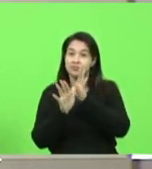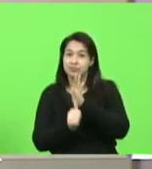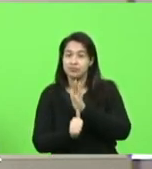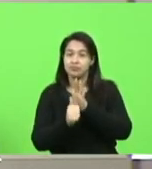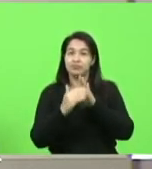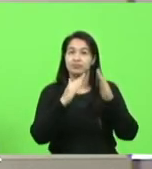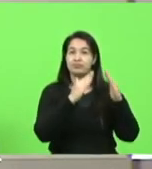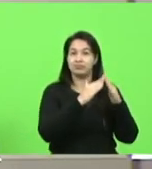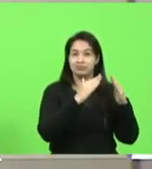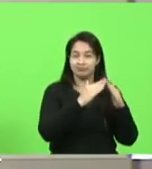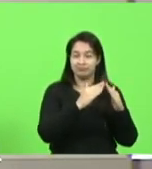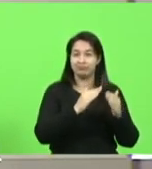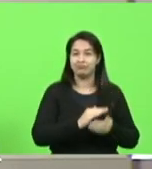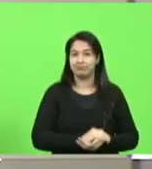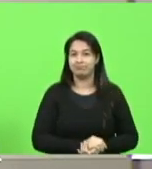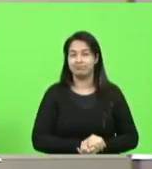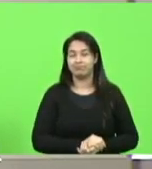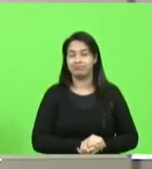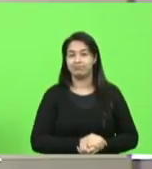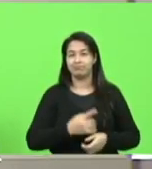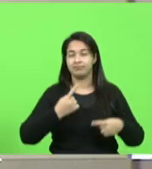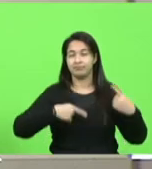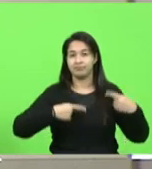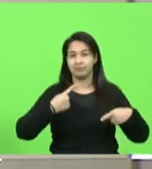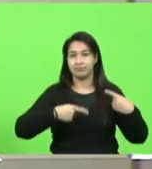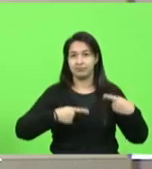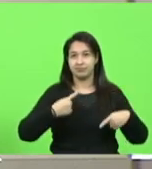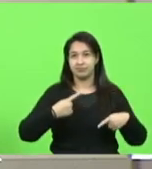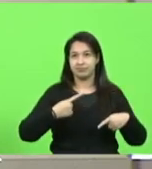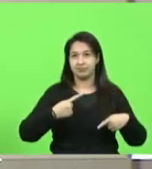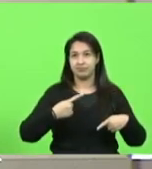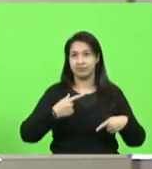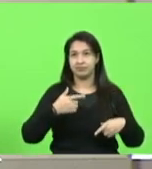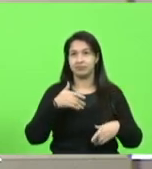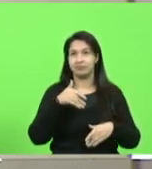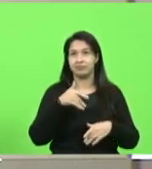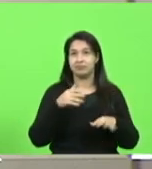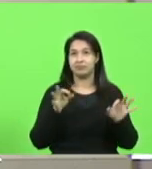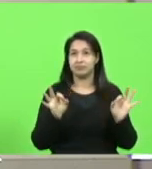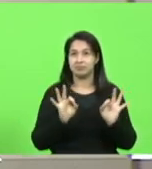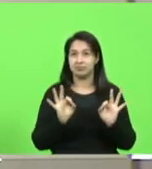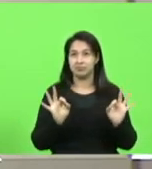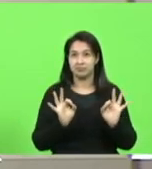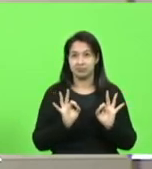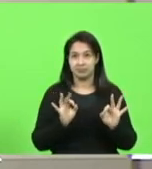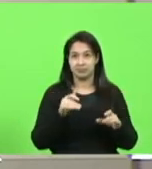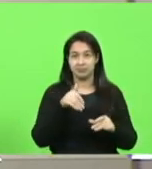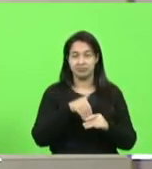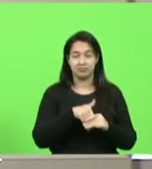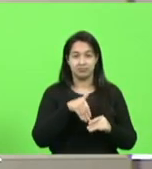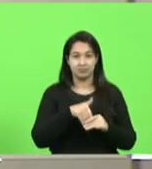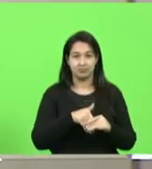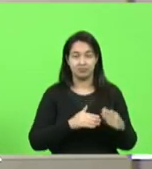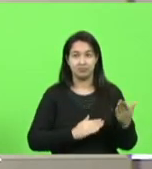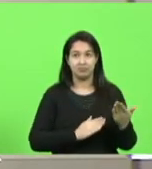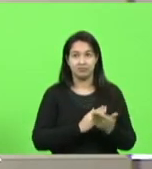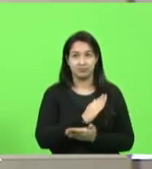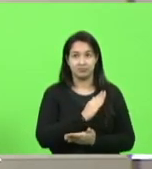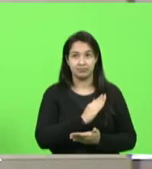residência. Em discussão? Não tendo quem queira discutir em votação?